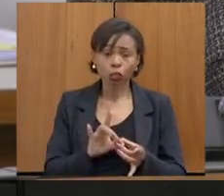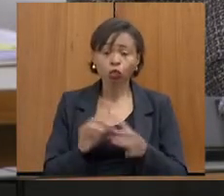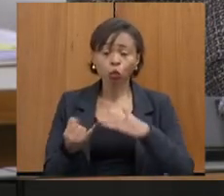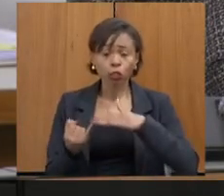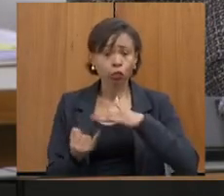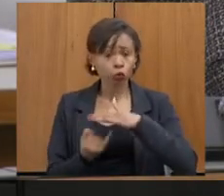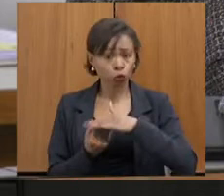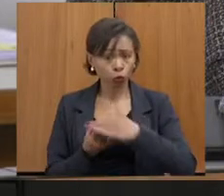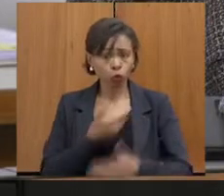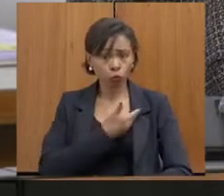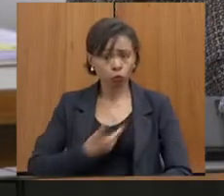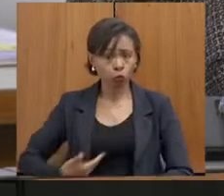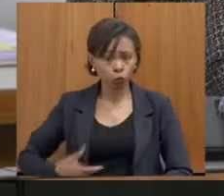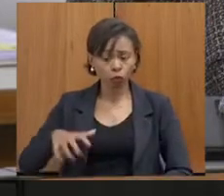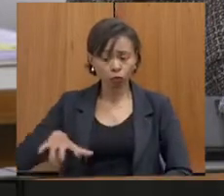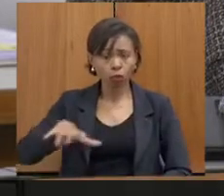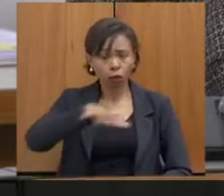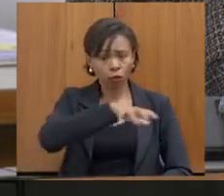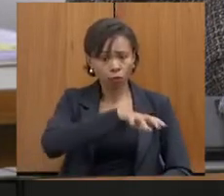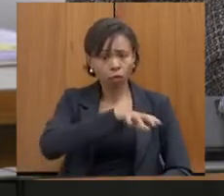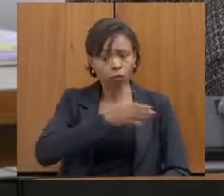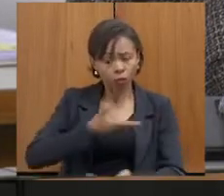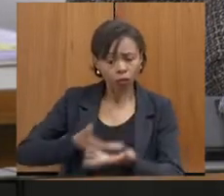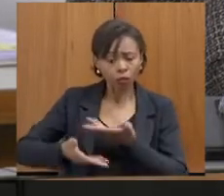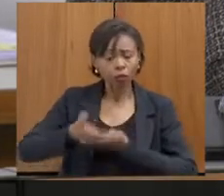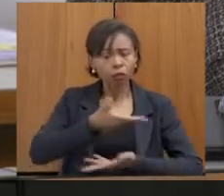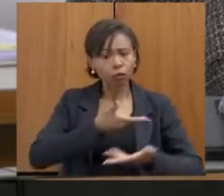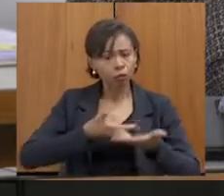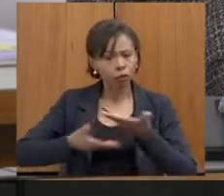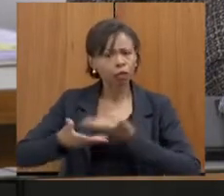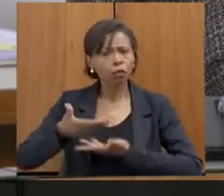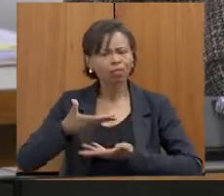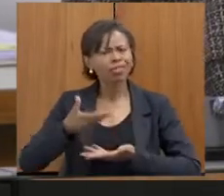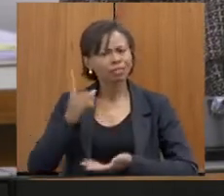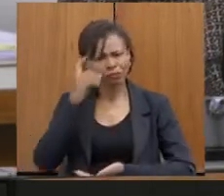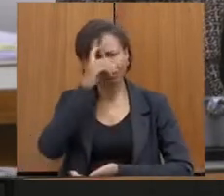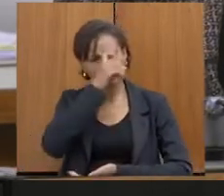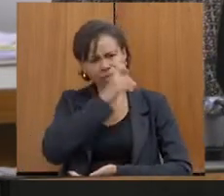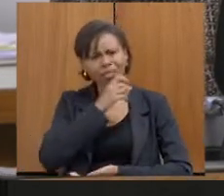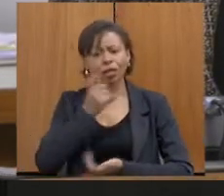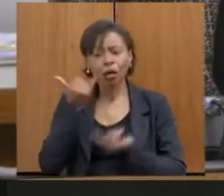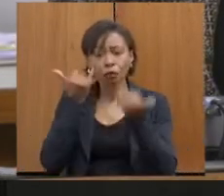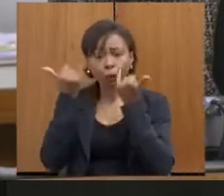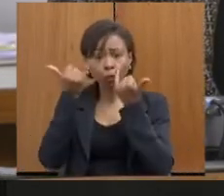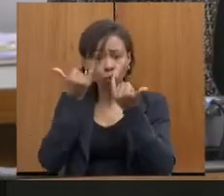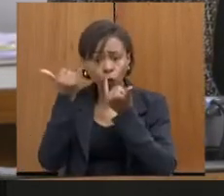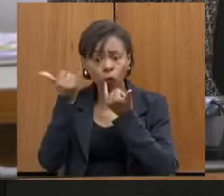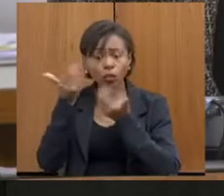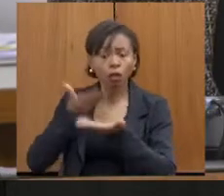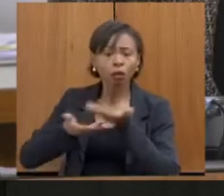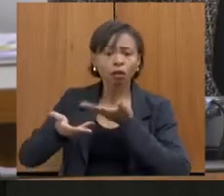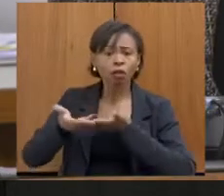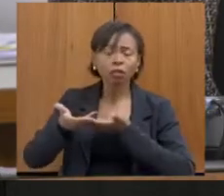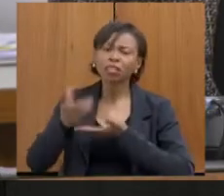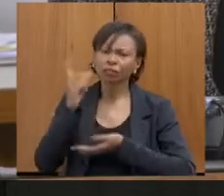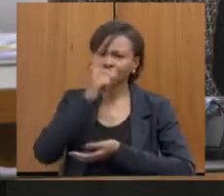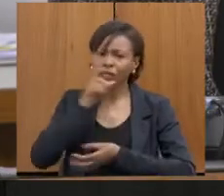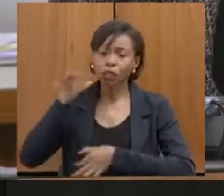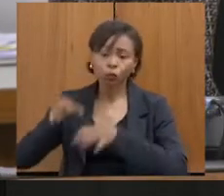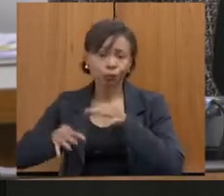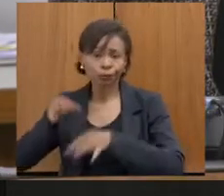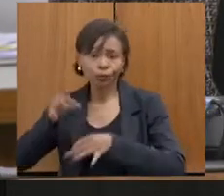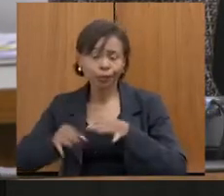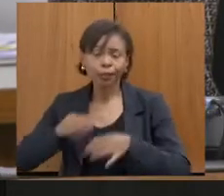públicos. A gente ainda vê uma certa dificuldade dessa troca de informações, gente até foi dito aqui em relação ao judiciário, relação ao